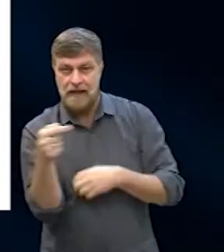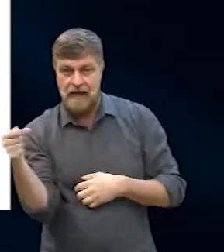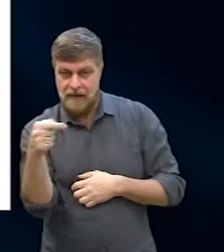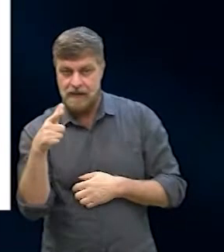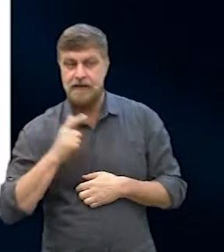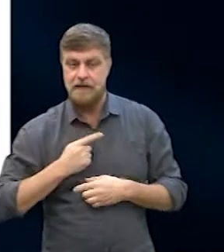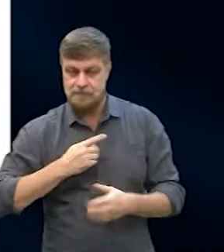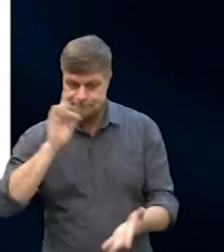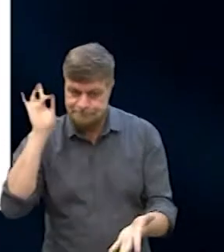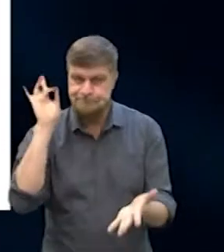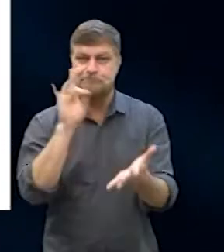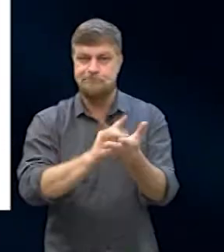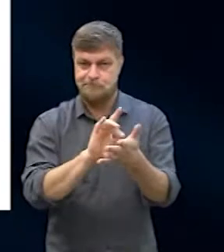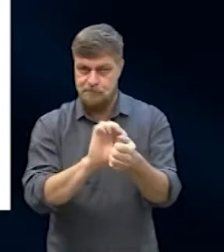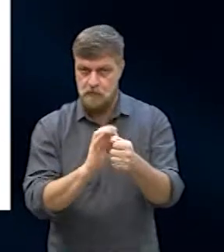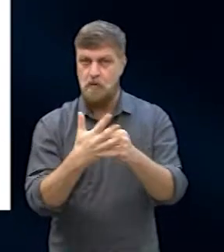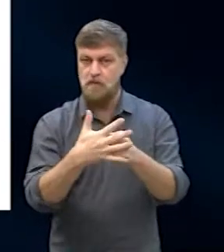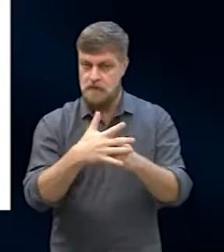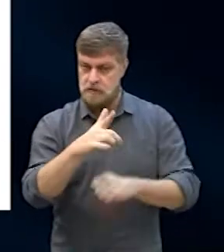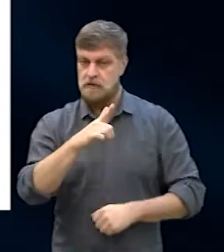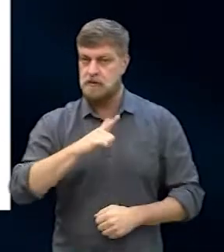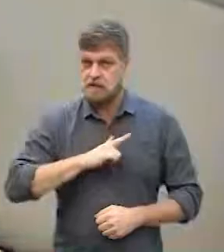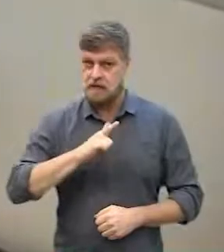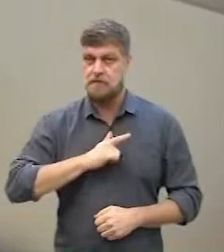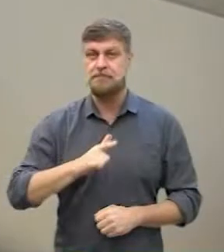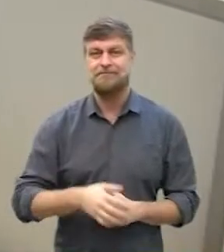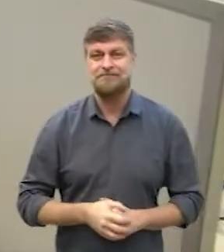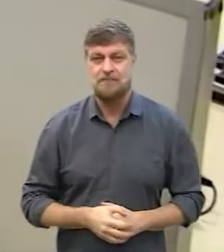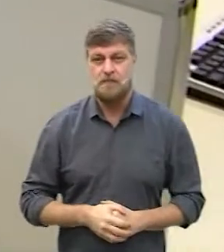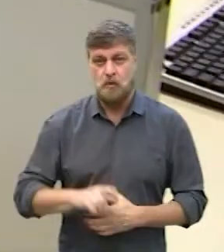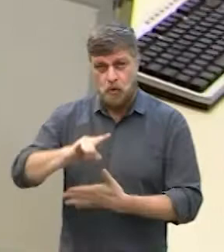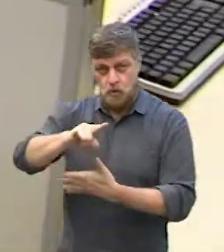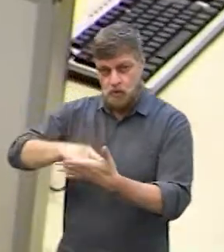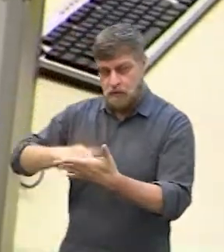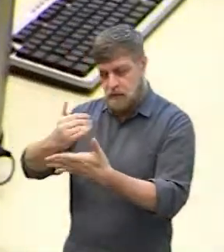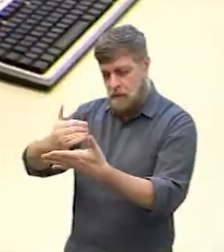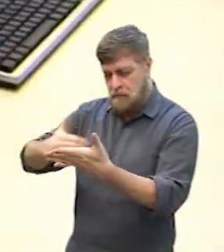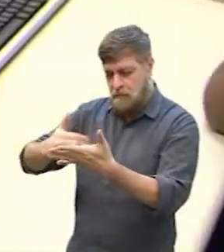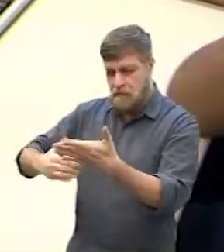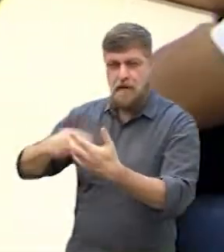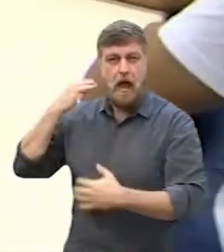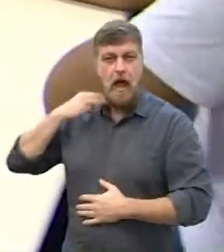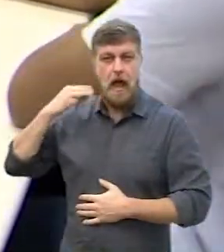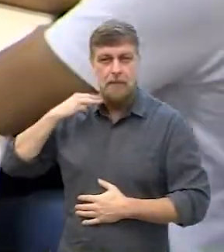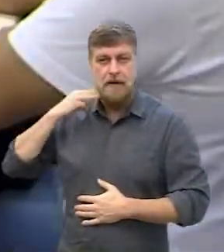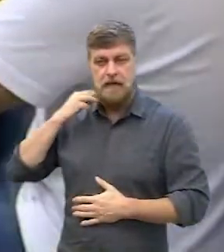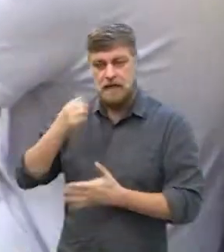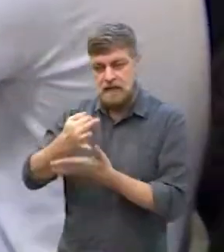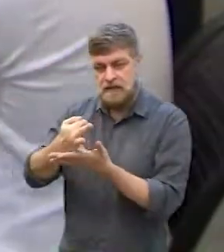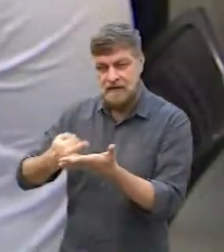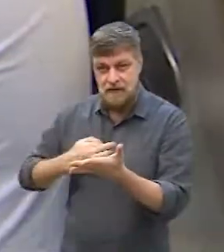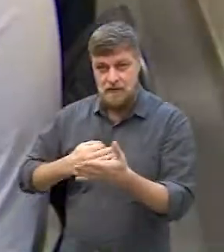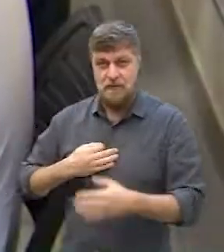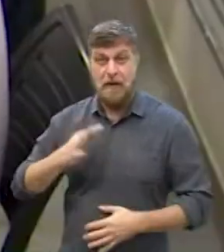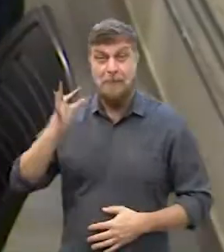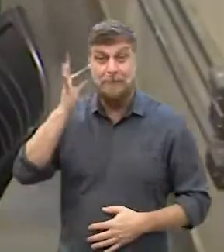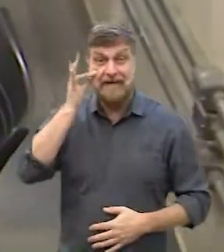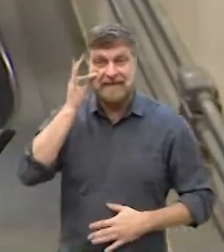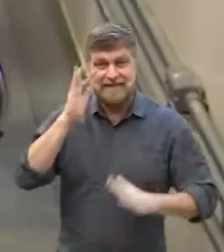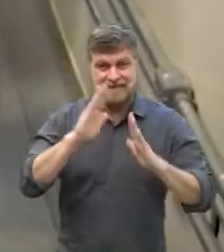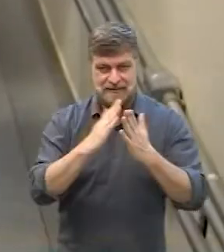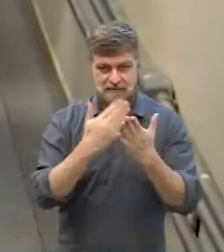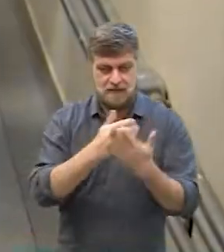apresentam casos confirmados de Covid-19. No documento, a parlamentar afirma que, desde o retorno das aulas